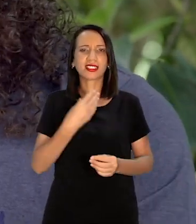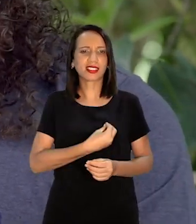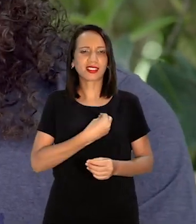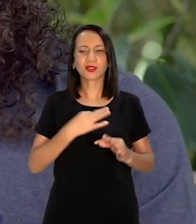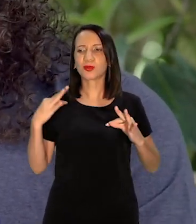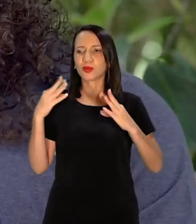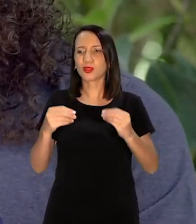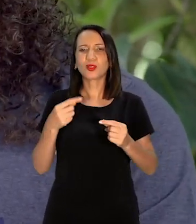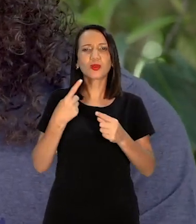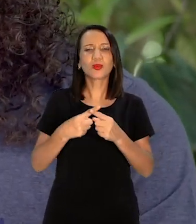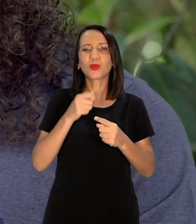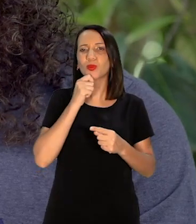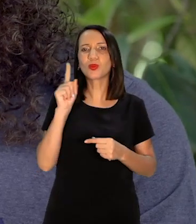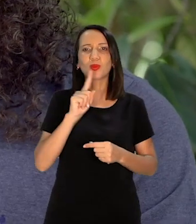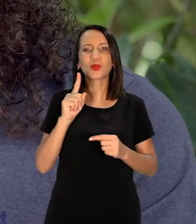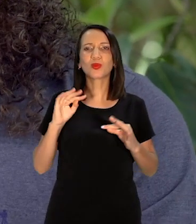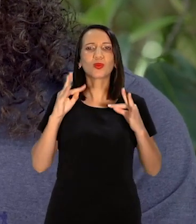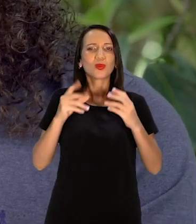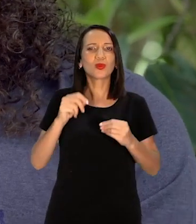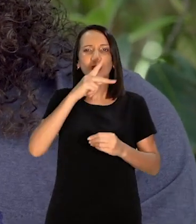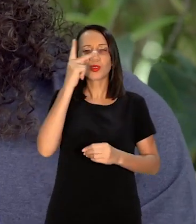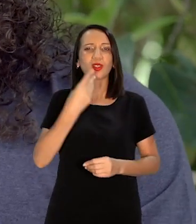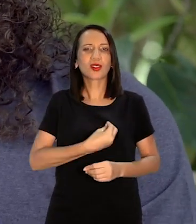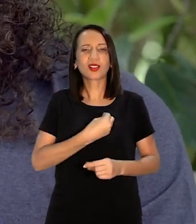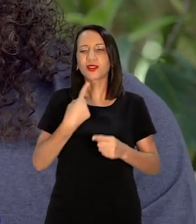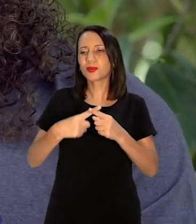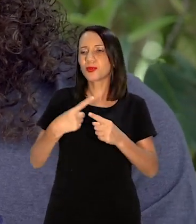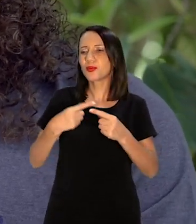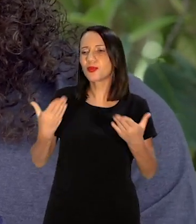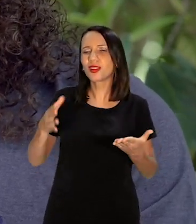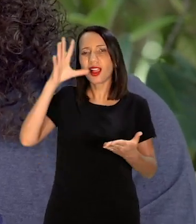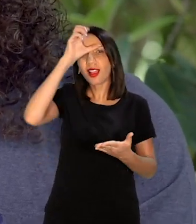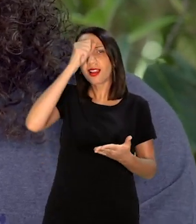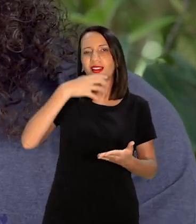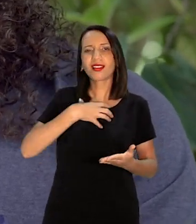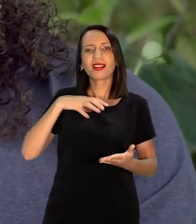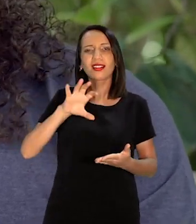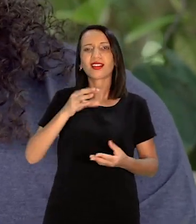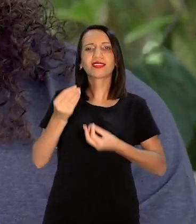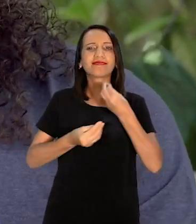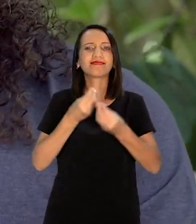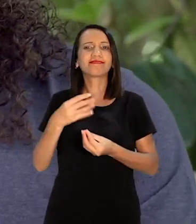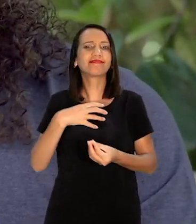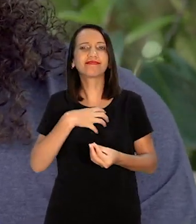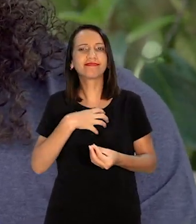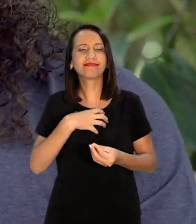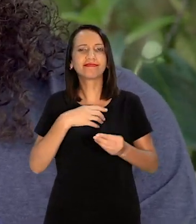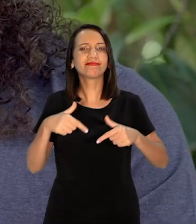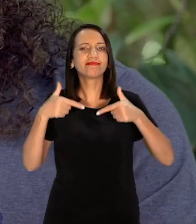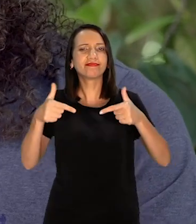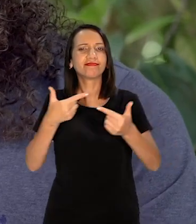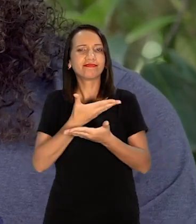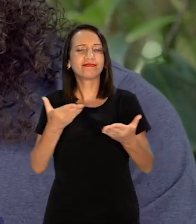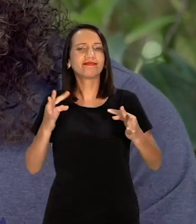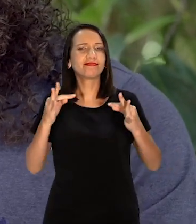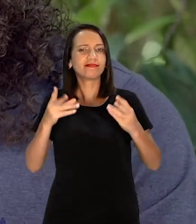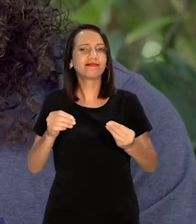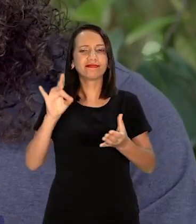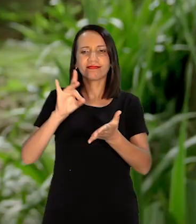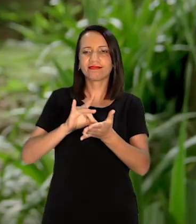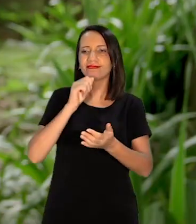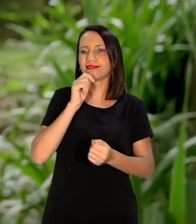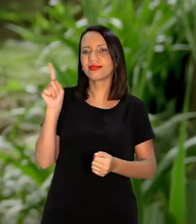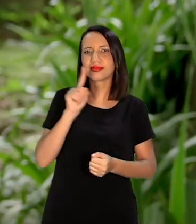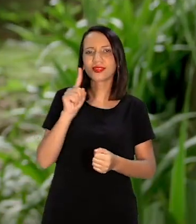mundo Mas por que Que ela não é para todo mundo E por que Que a gente aprende Daquele jeito Como se ela fosse aplicável A todos Só que na realidade não